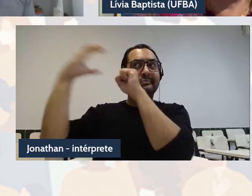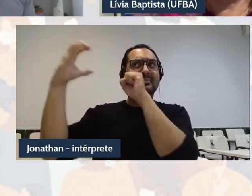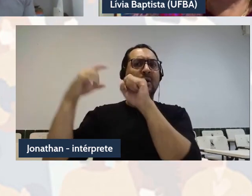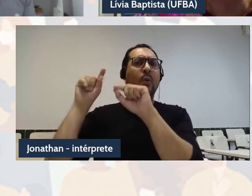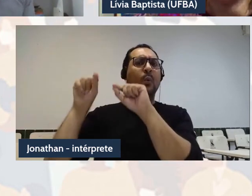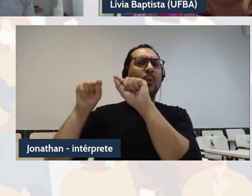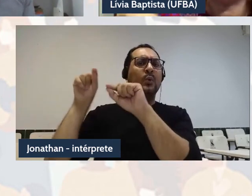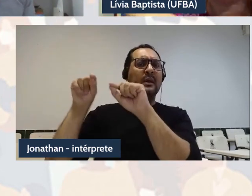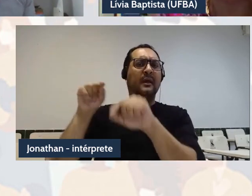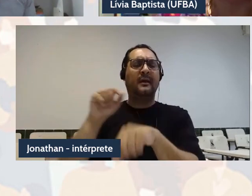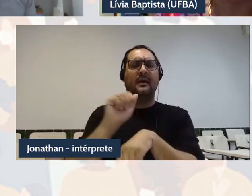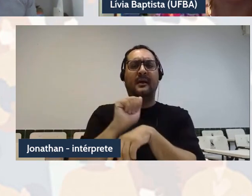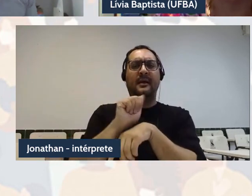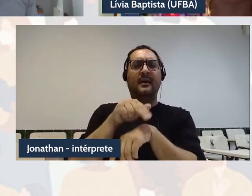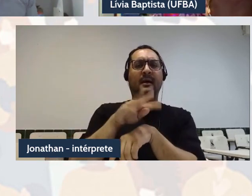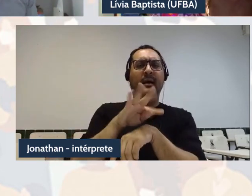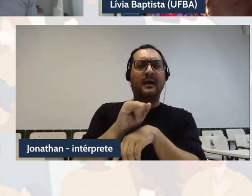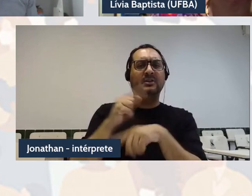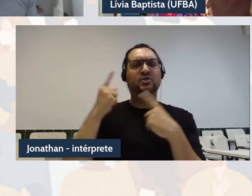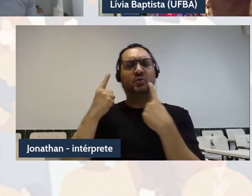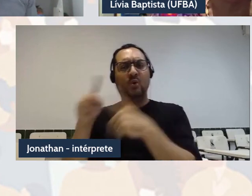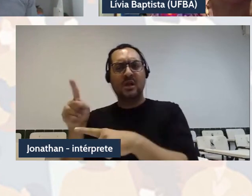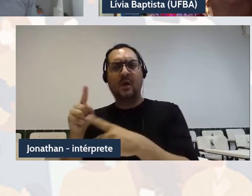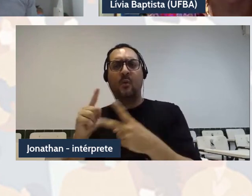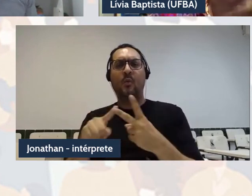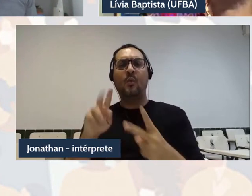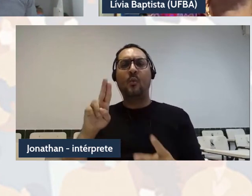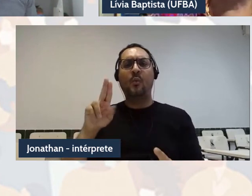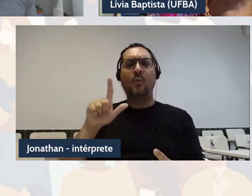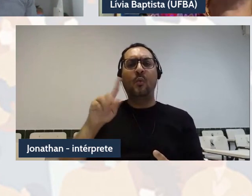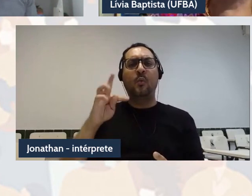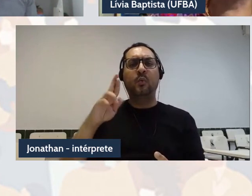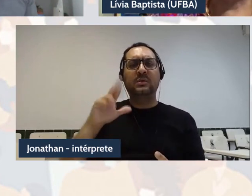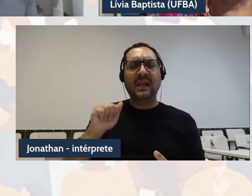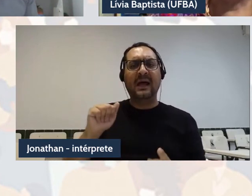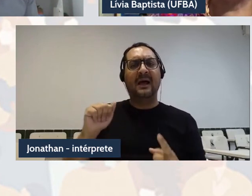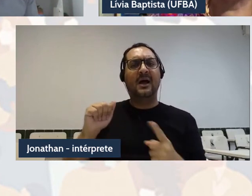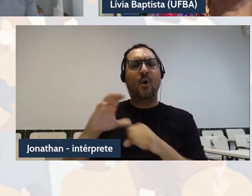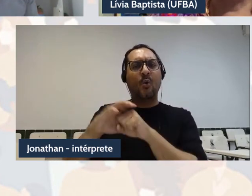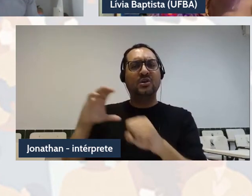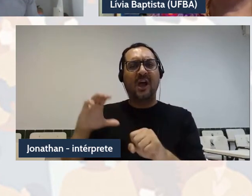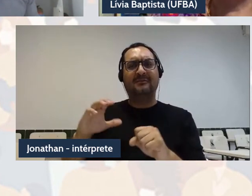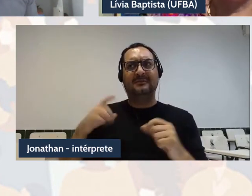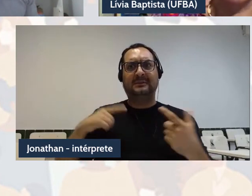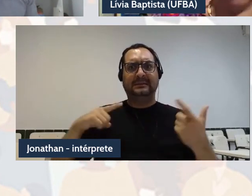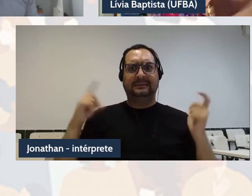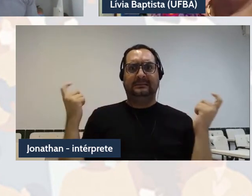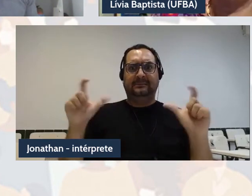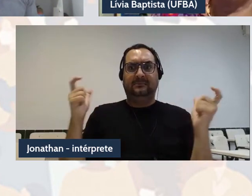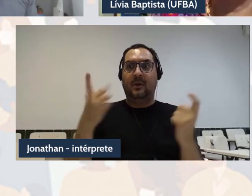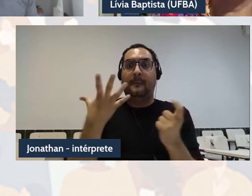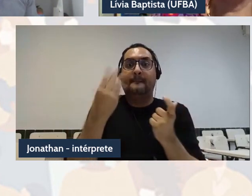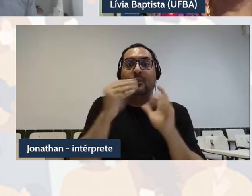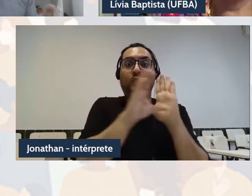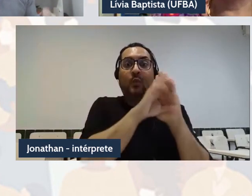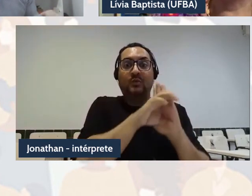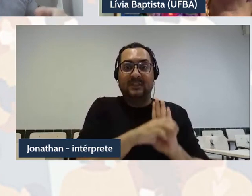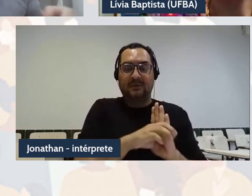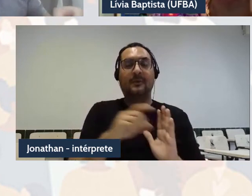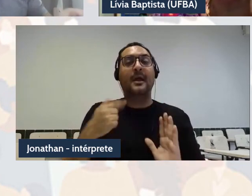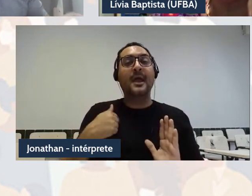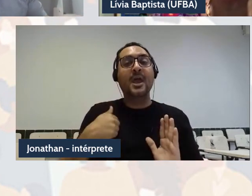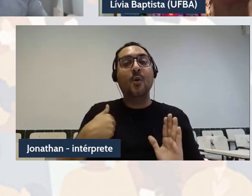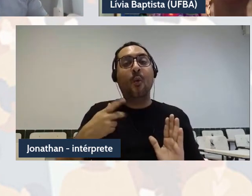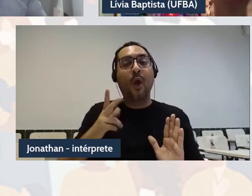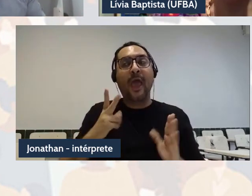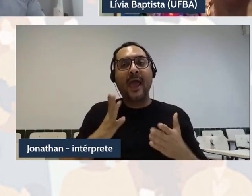decolonial, contracolonial, ultracolonial, e etc, eu acho que uma das formas mais bacanas, eu sempre faço as coisas meio ao contrário, né, então